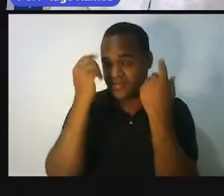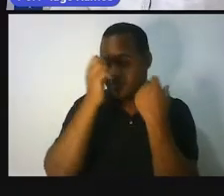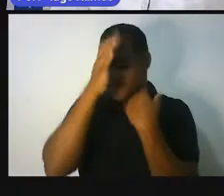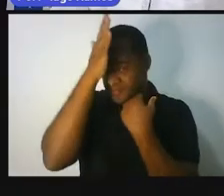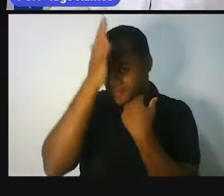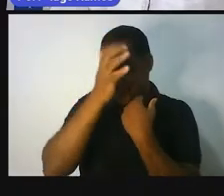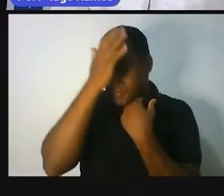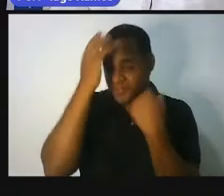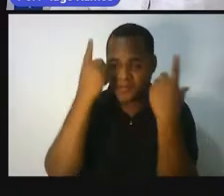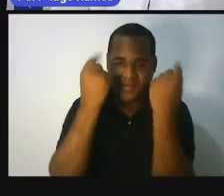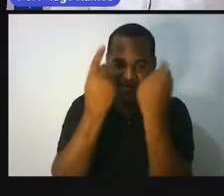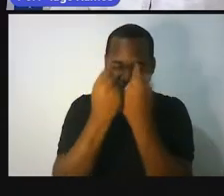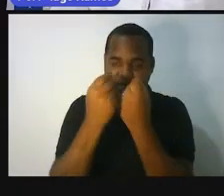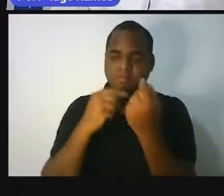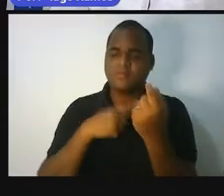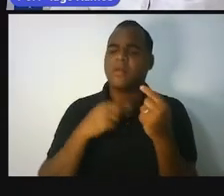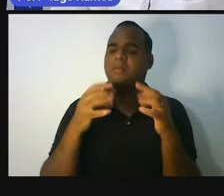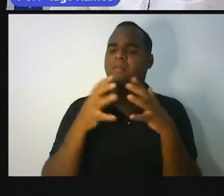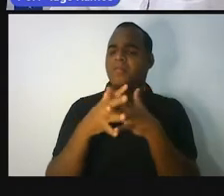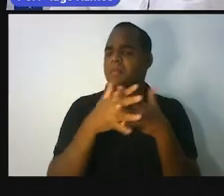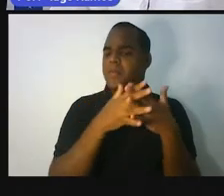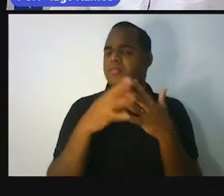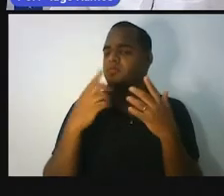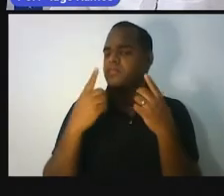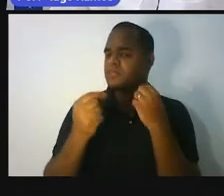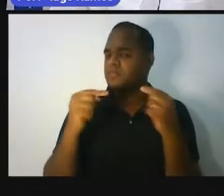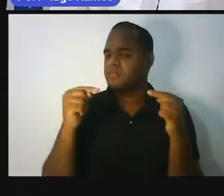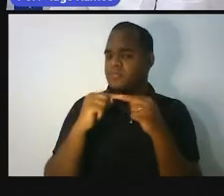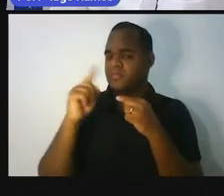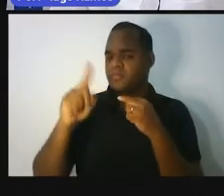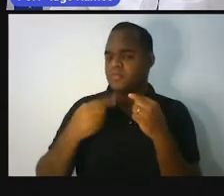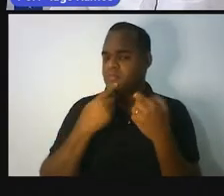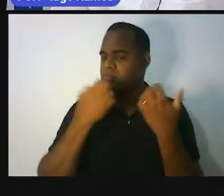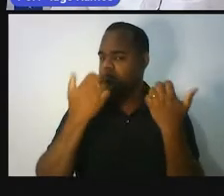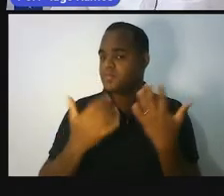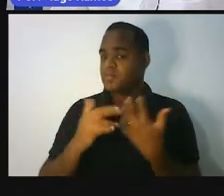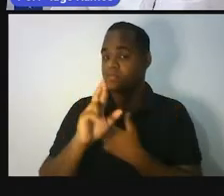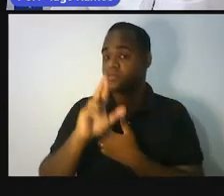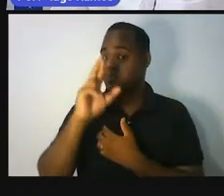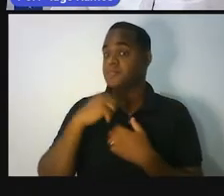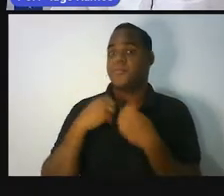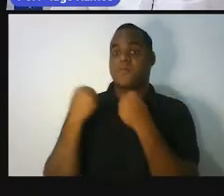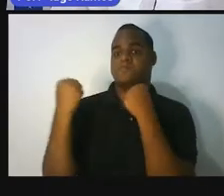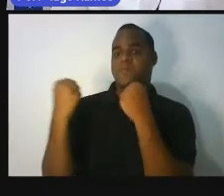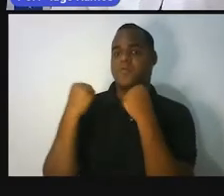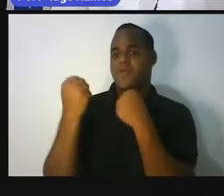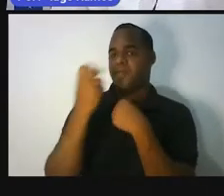origem a uma coisa tão complexa, só pode ser coisa de alguém dotado de superpoderes, não é verdade?